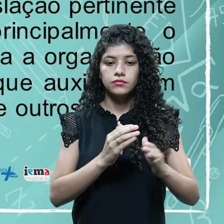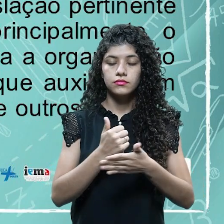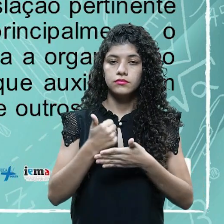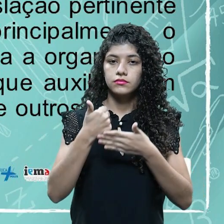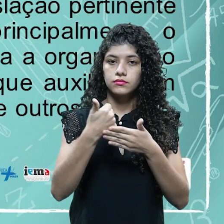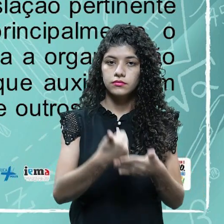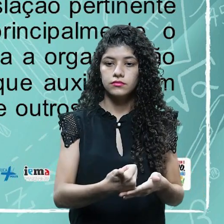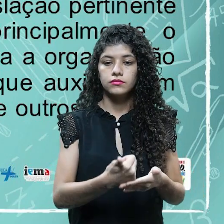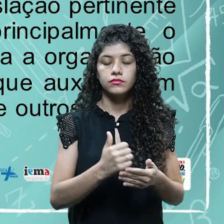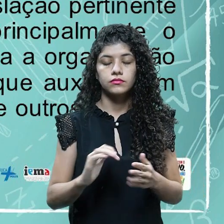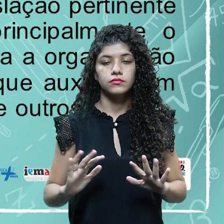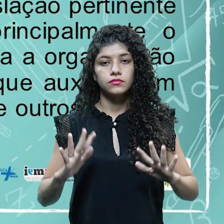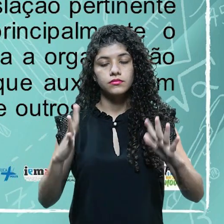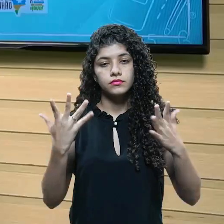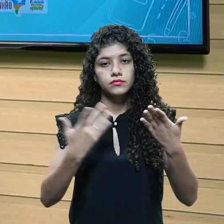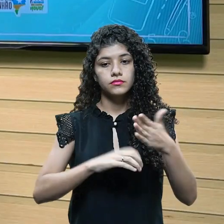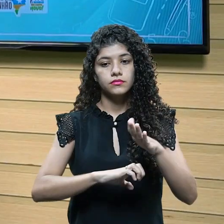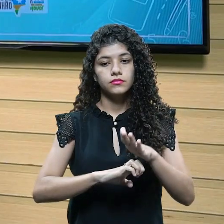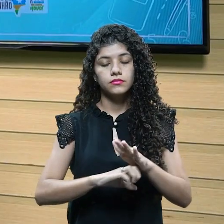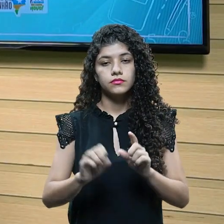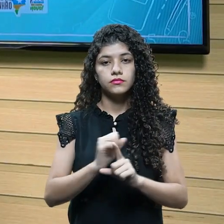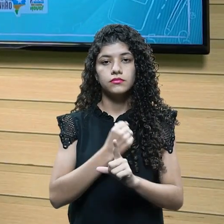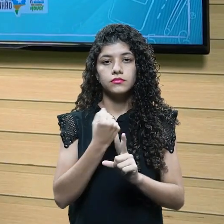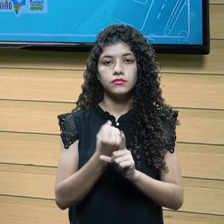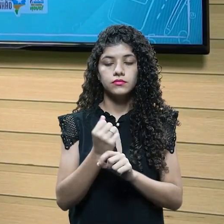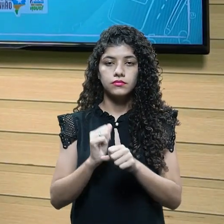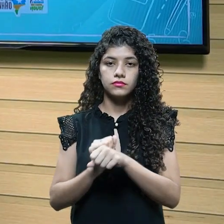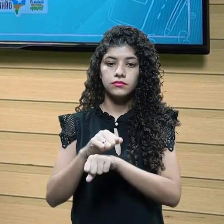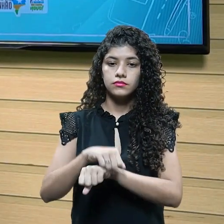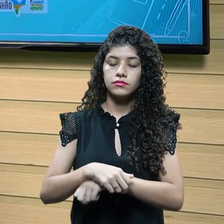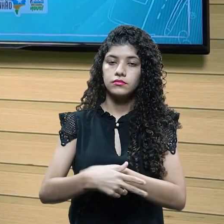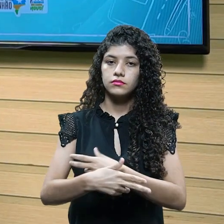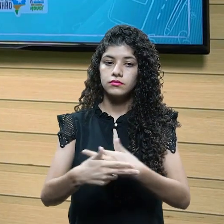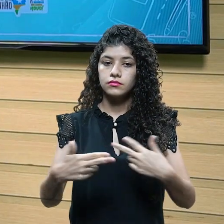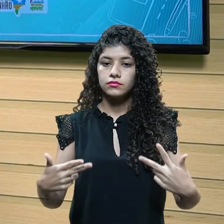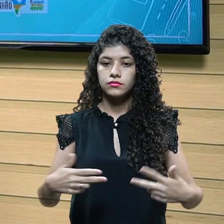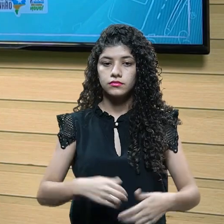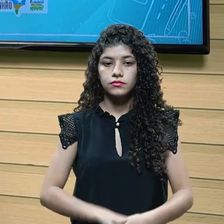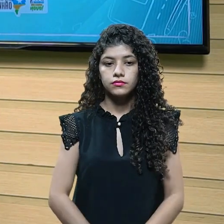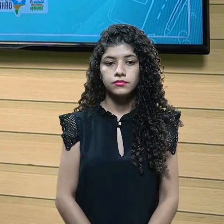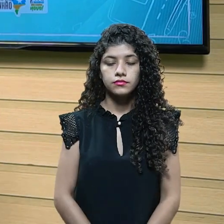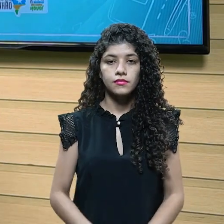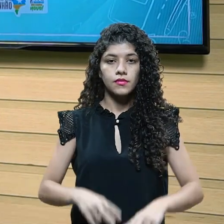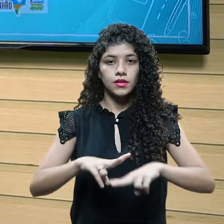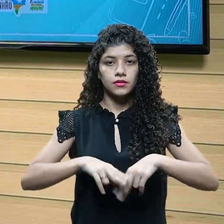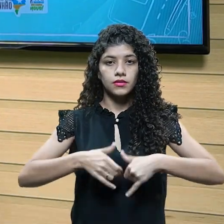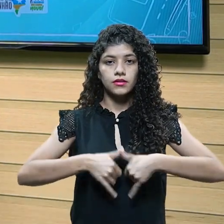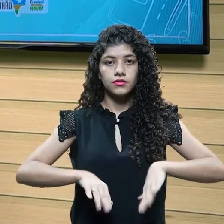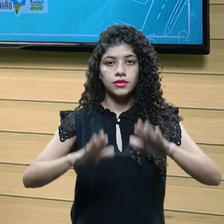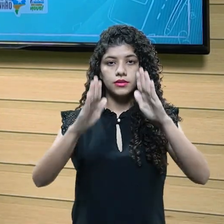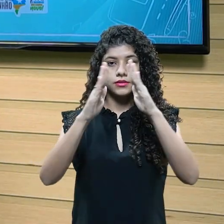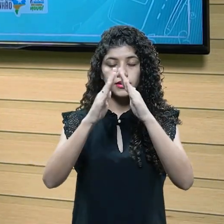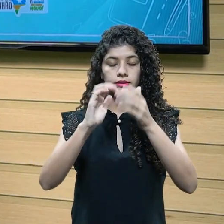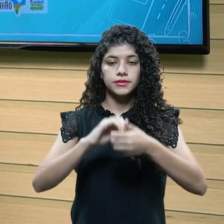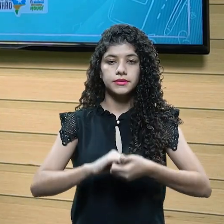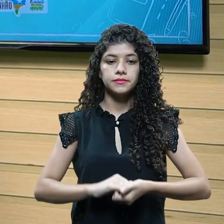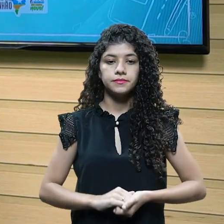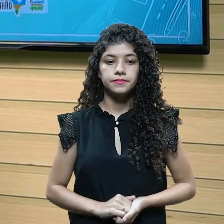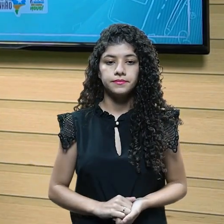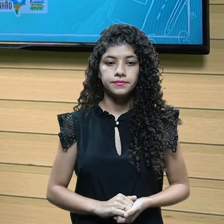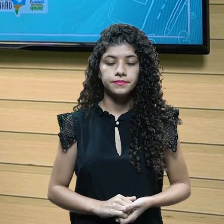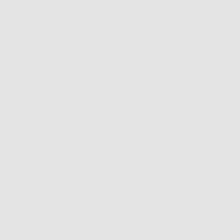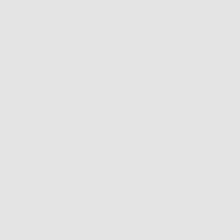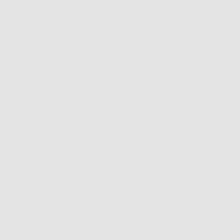sociais, universitários, entre outros. Bom, então eu fico por aqui, né. Fique em casa aprendendo.